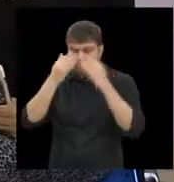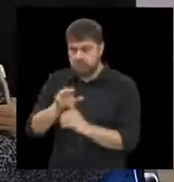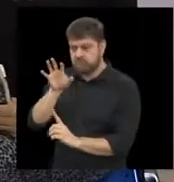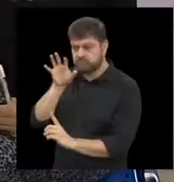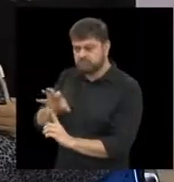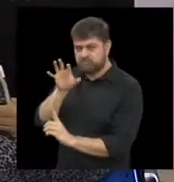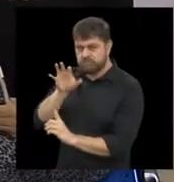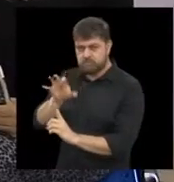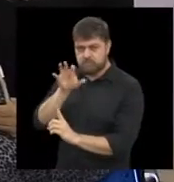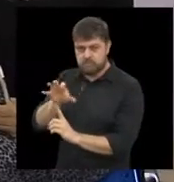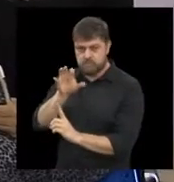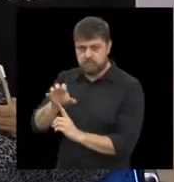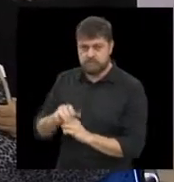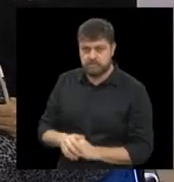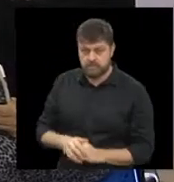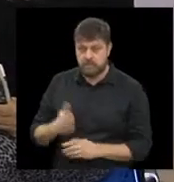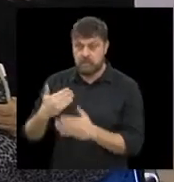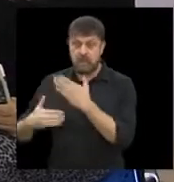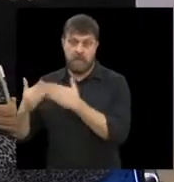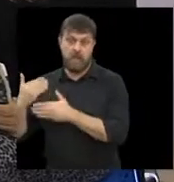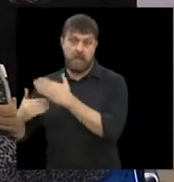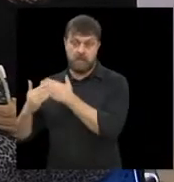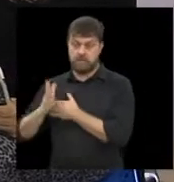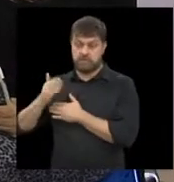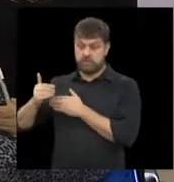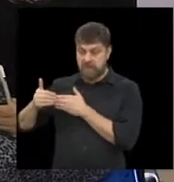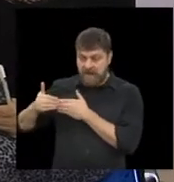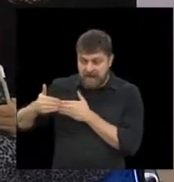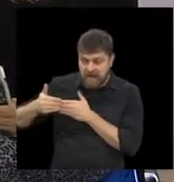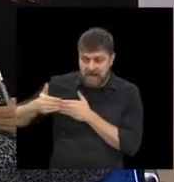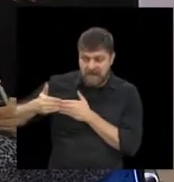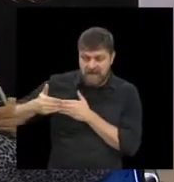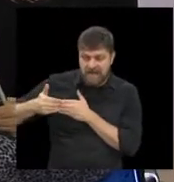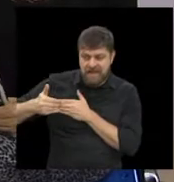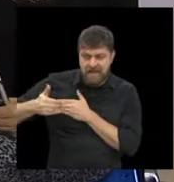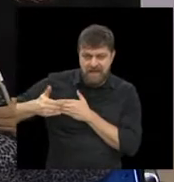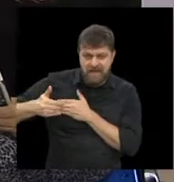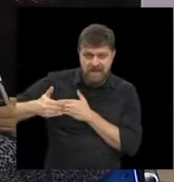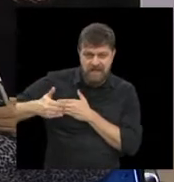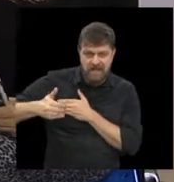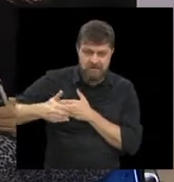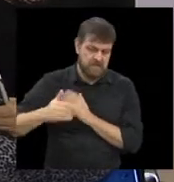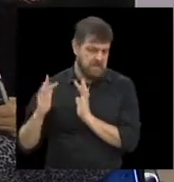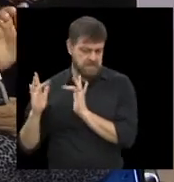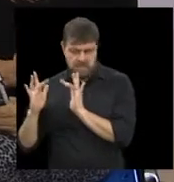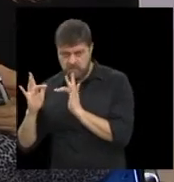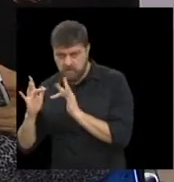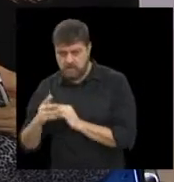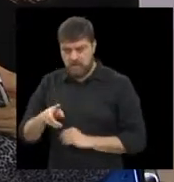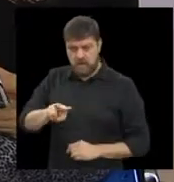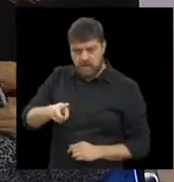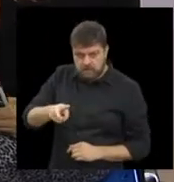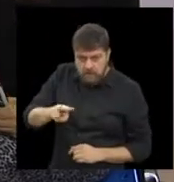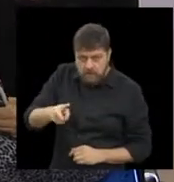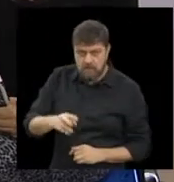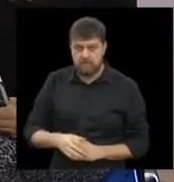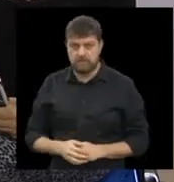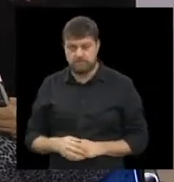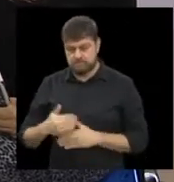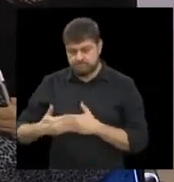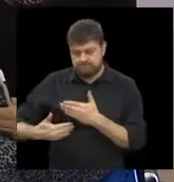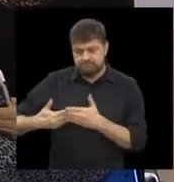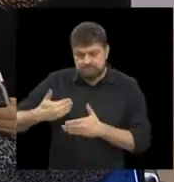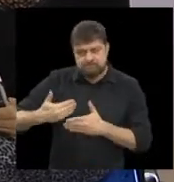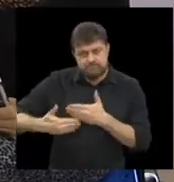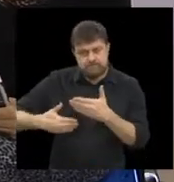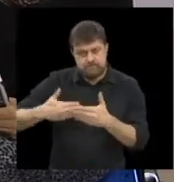já nos relacionamentos iniciais dos afetos, companheiro, companheira, namorado, né, ficar. E aos poucos